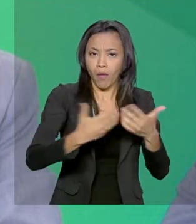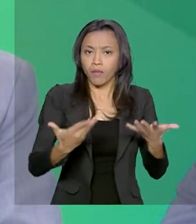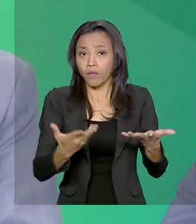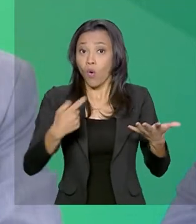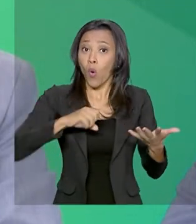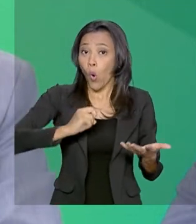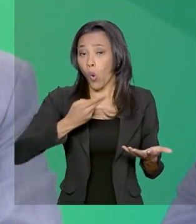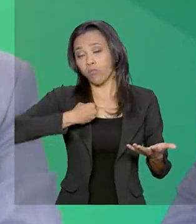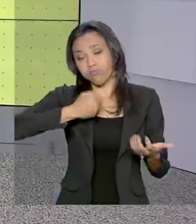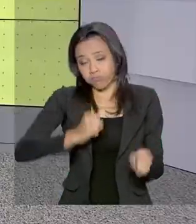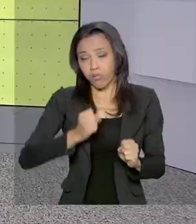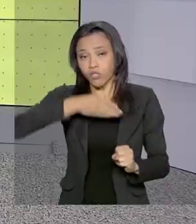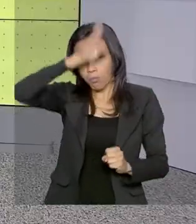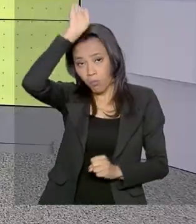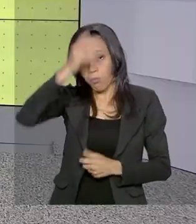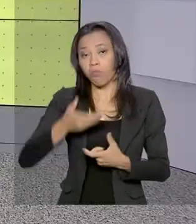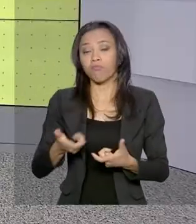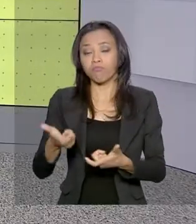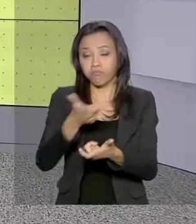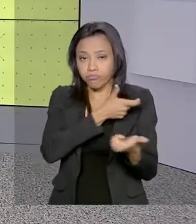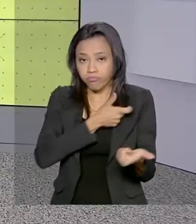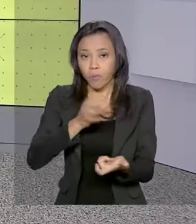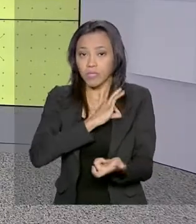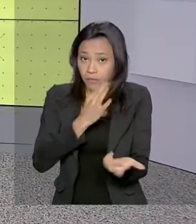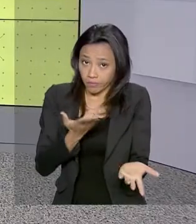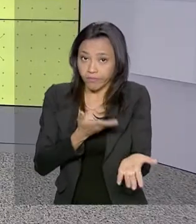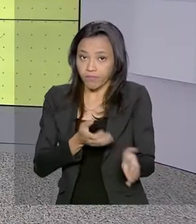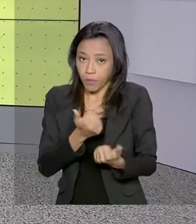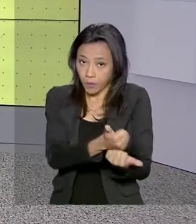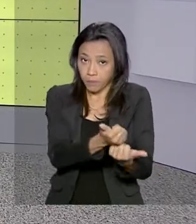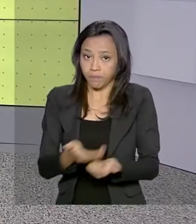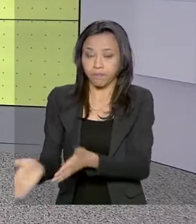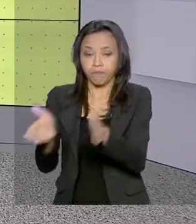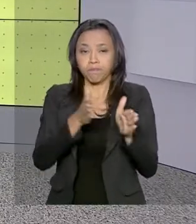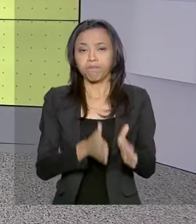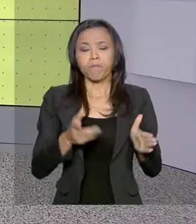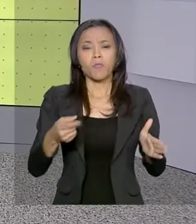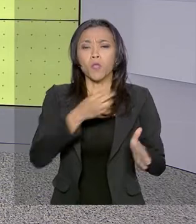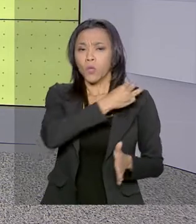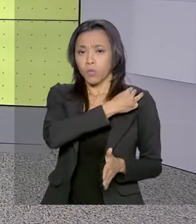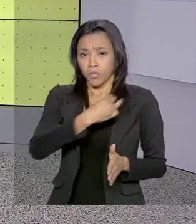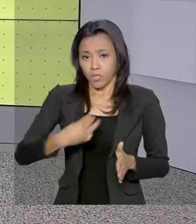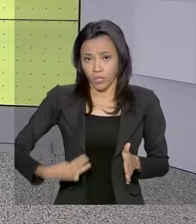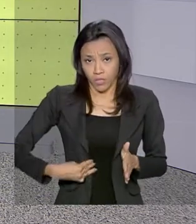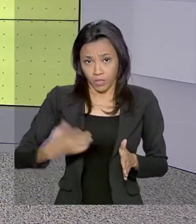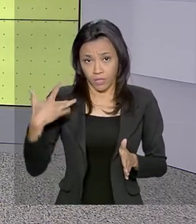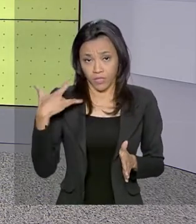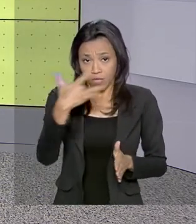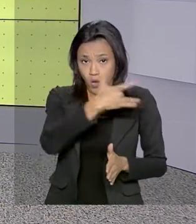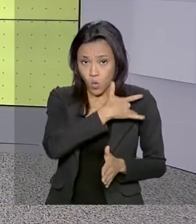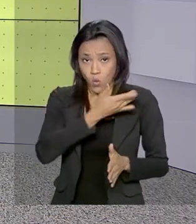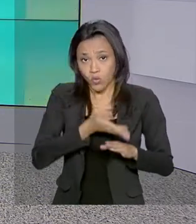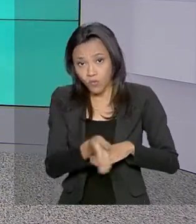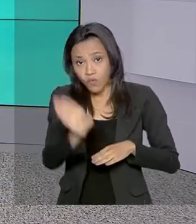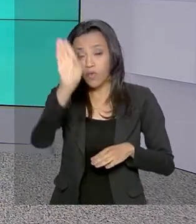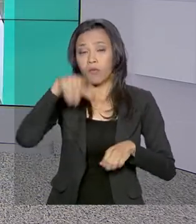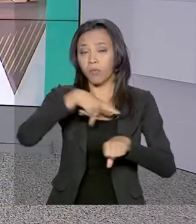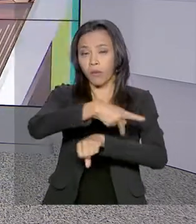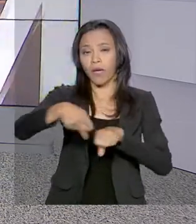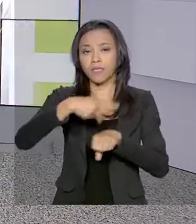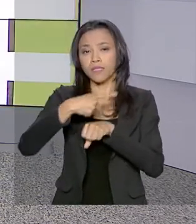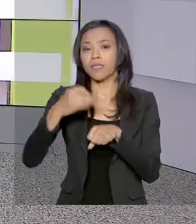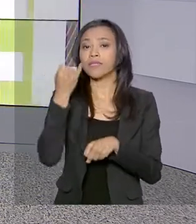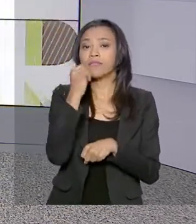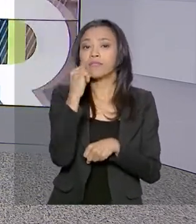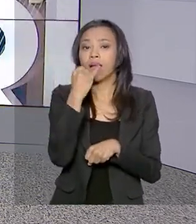policial ou de bombeiros. O ministro da Saúde, Luiz Henrique Mandetta, participou em Roma, na Itália, da